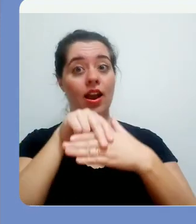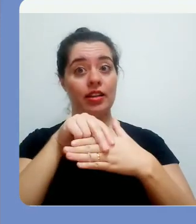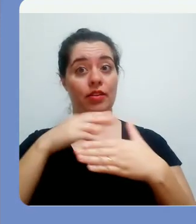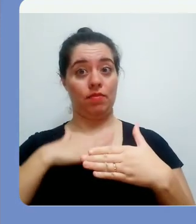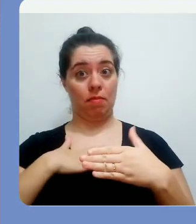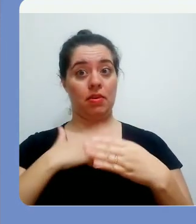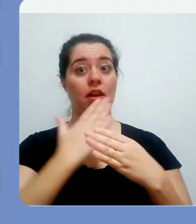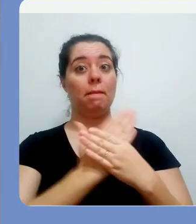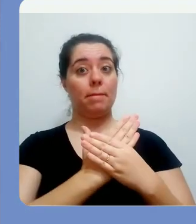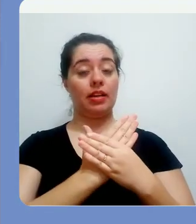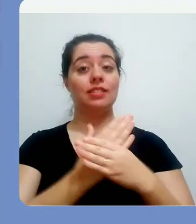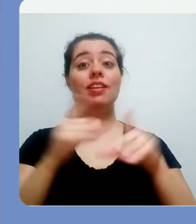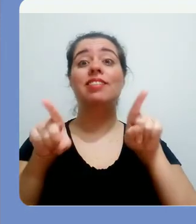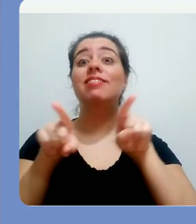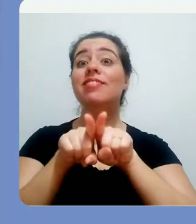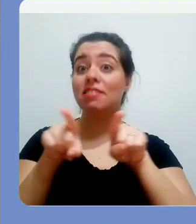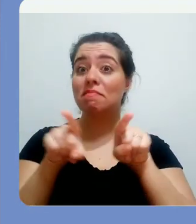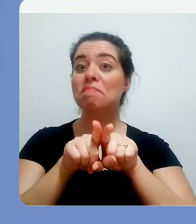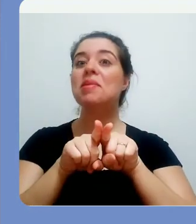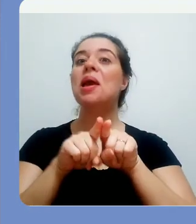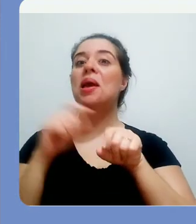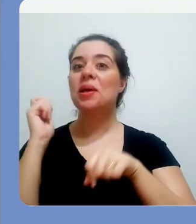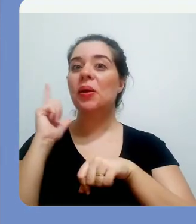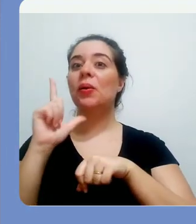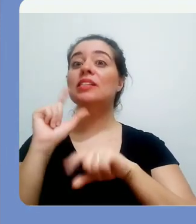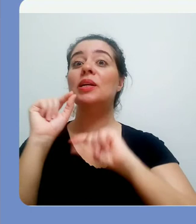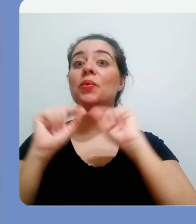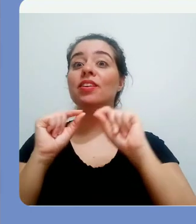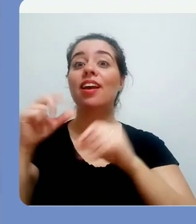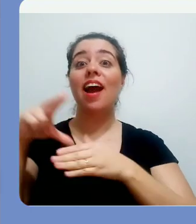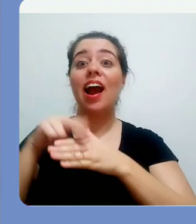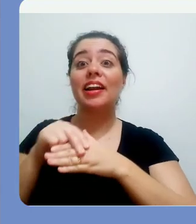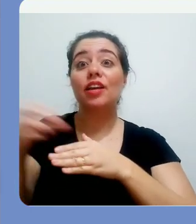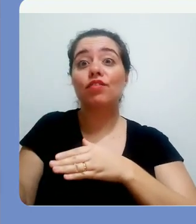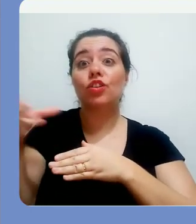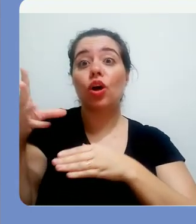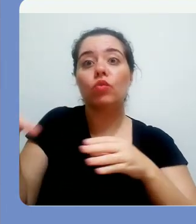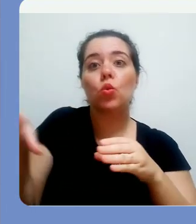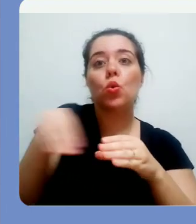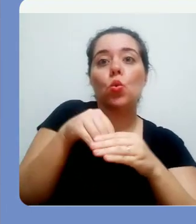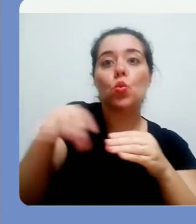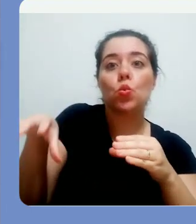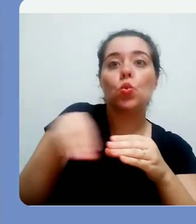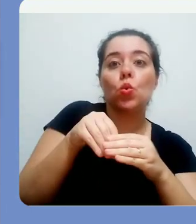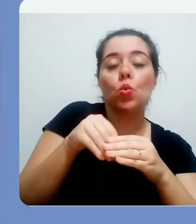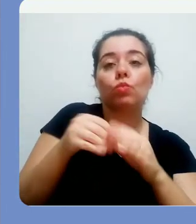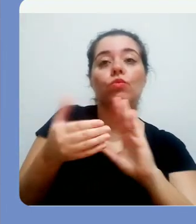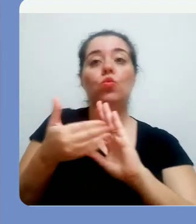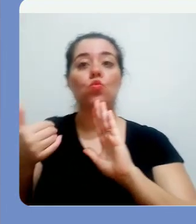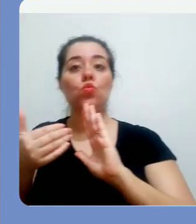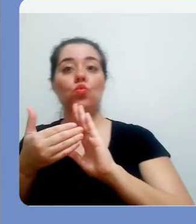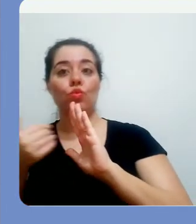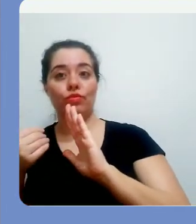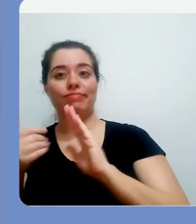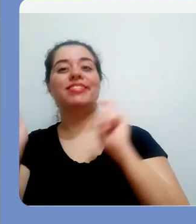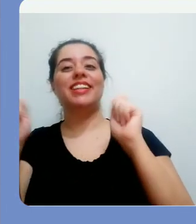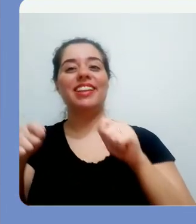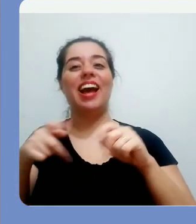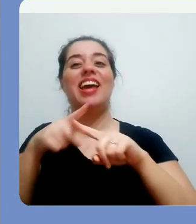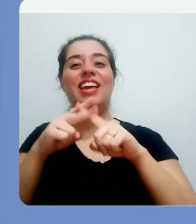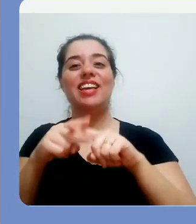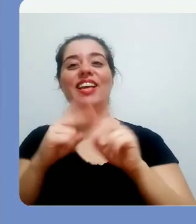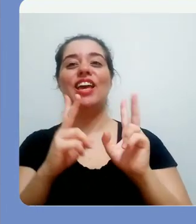arquivos dentro desta pasta que eu quero compartilhar com ele como também ele pode inserir novos arquivos, ou seja, ele tem um